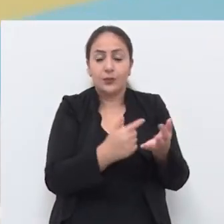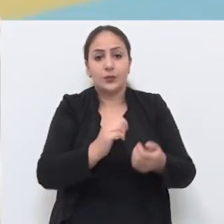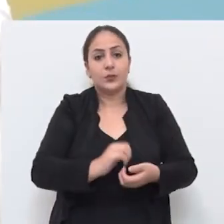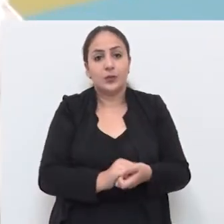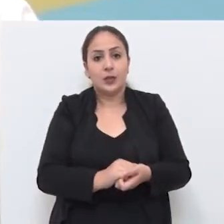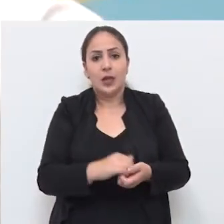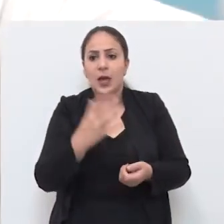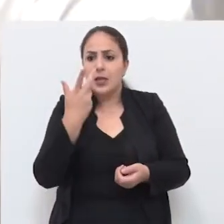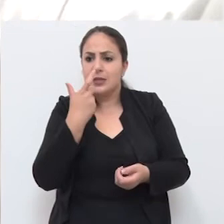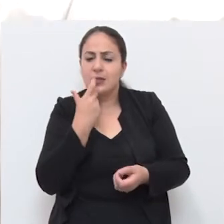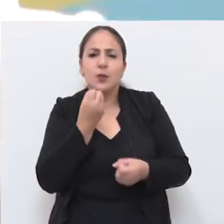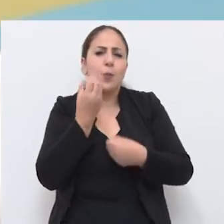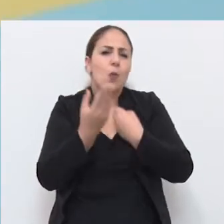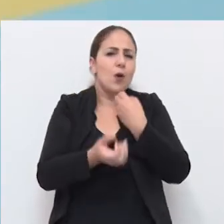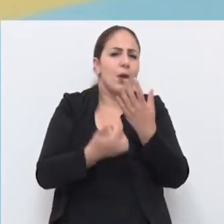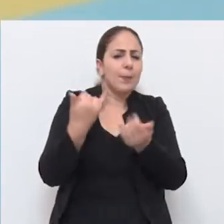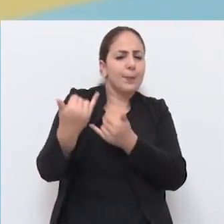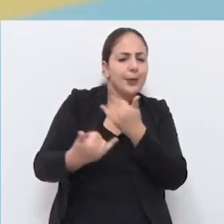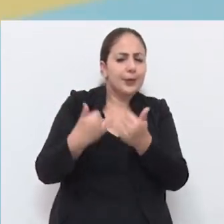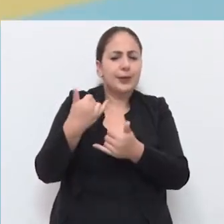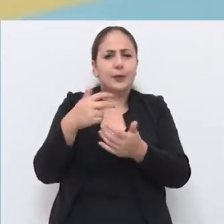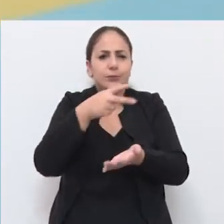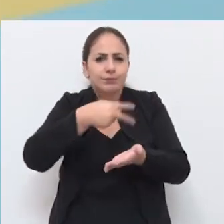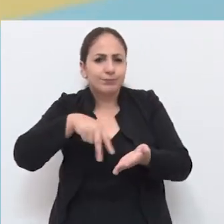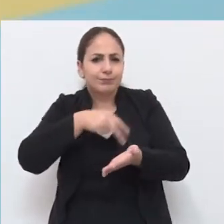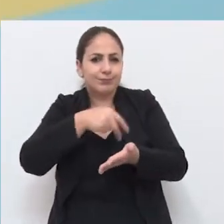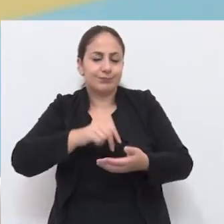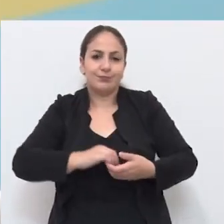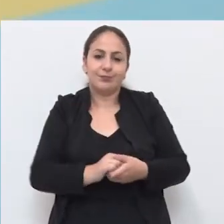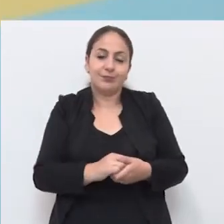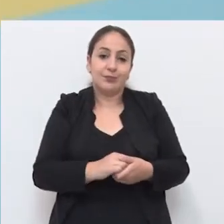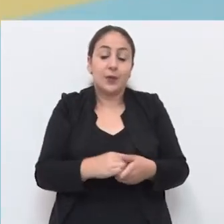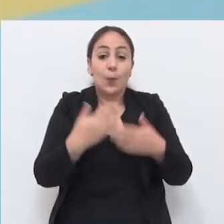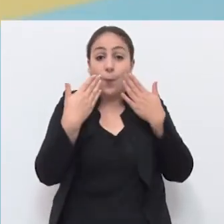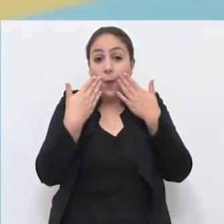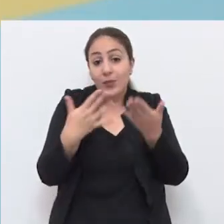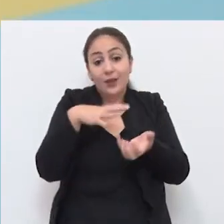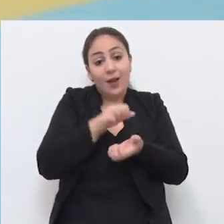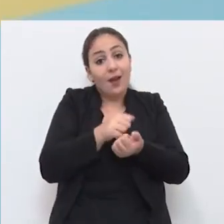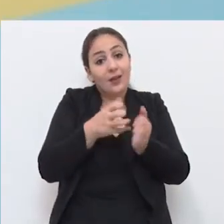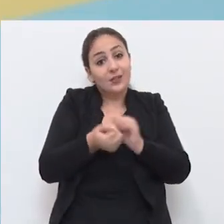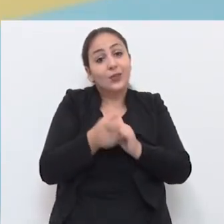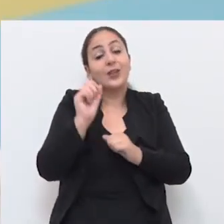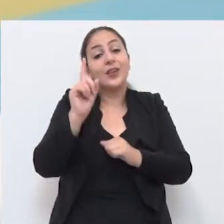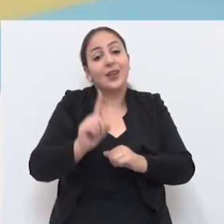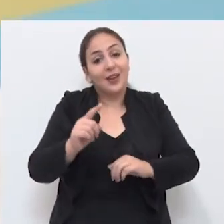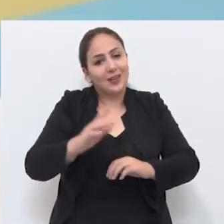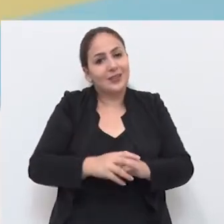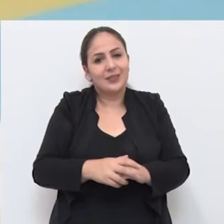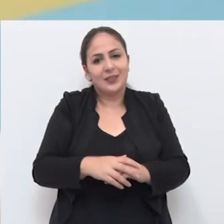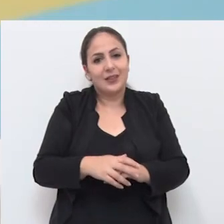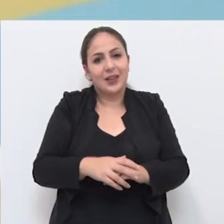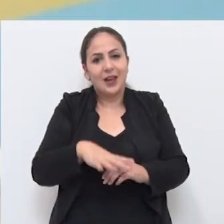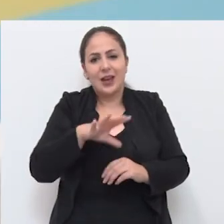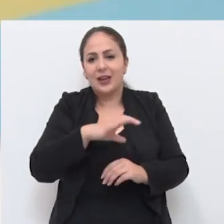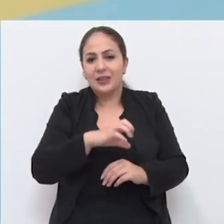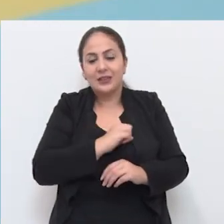Coloquei as crianças a recitar meus poemas ali dando risada, brincando, dançando, mostrar que a arte é